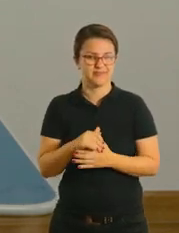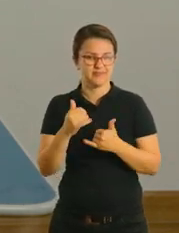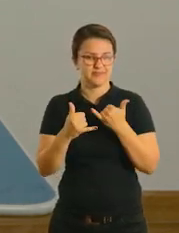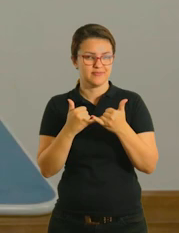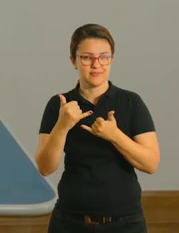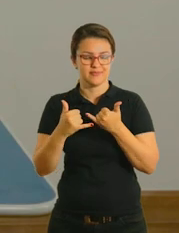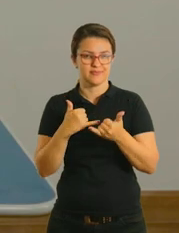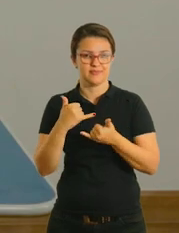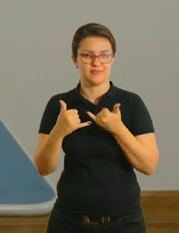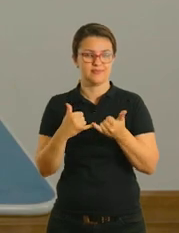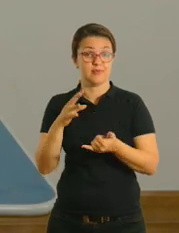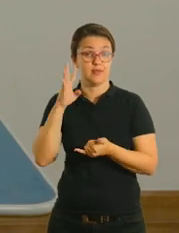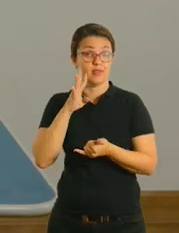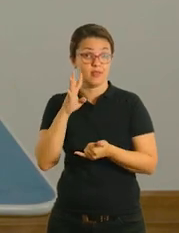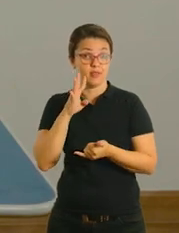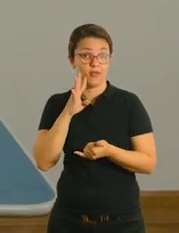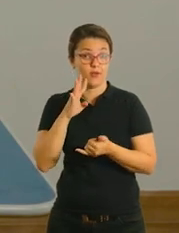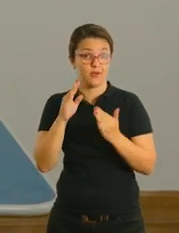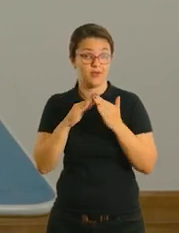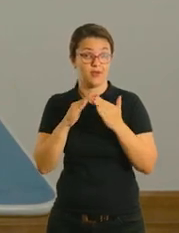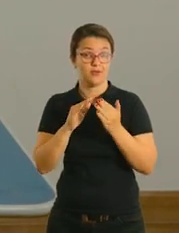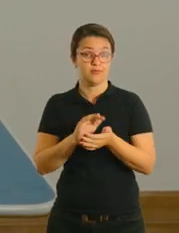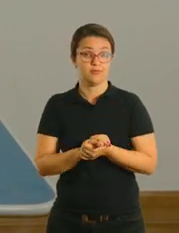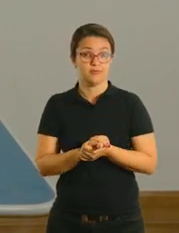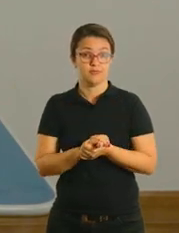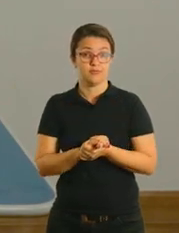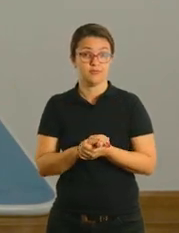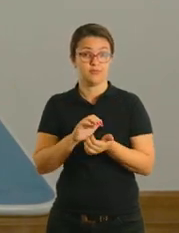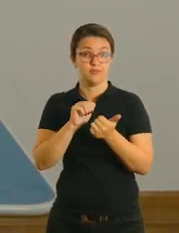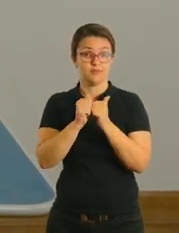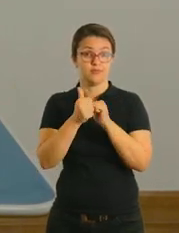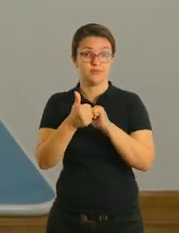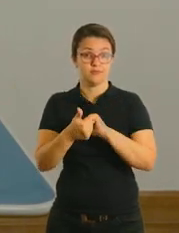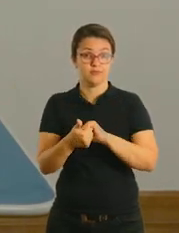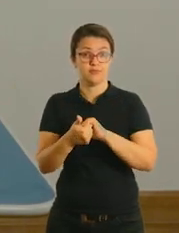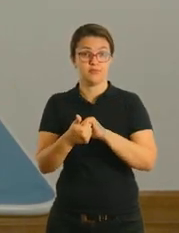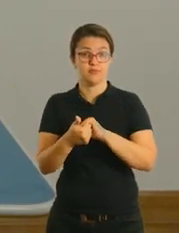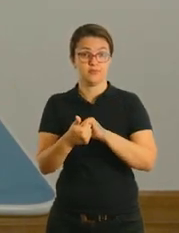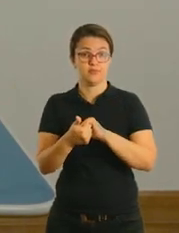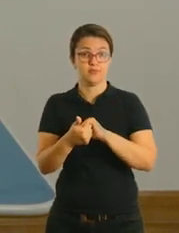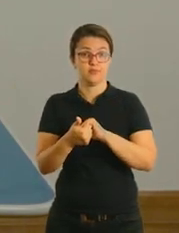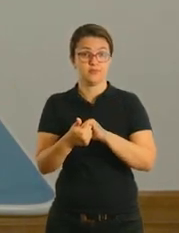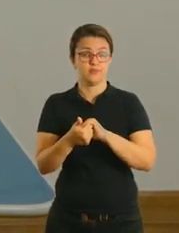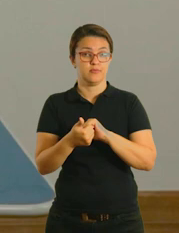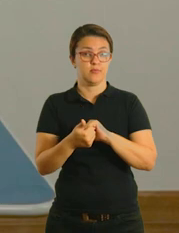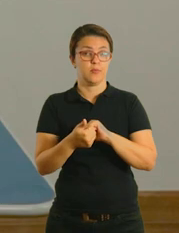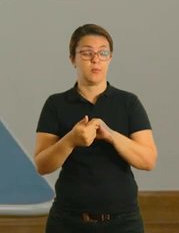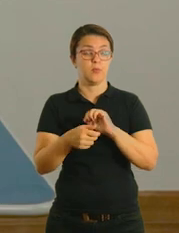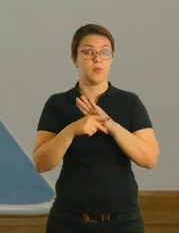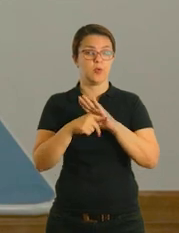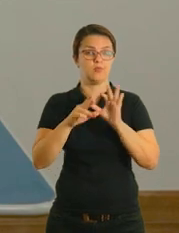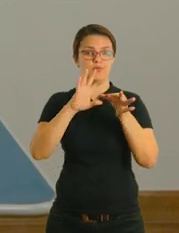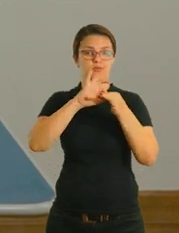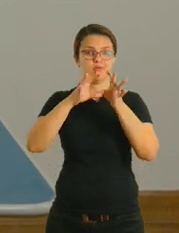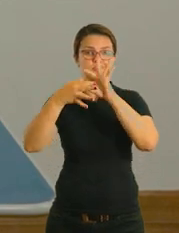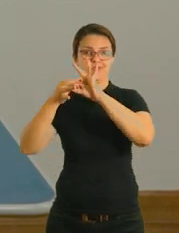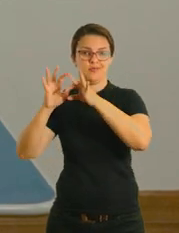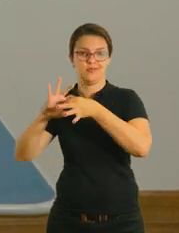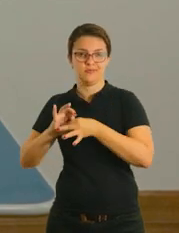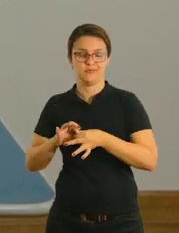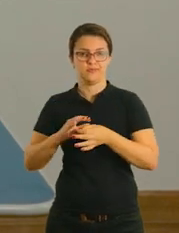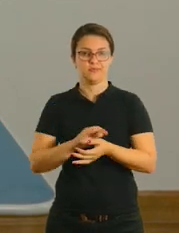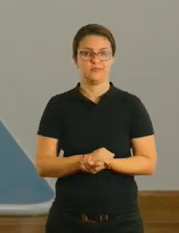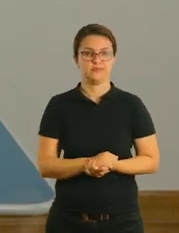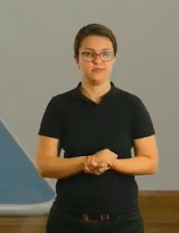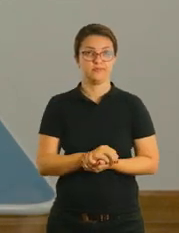muito legal na sua casa? Essa semana nós vamos falar sobre os Olympics e esportes, sobre os esportes olímpicos.